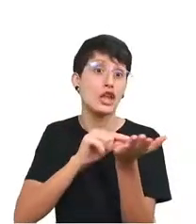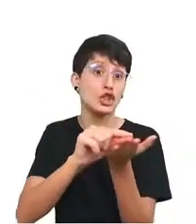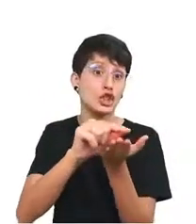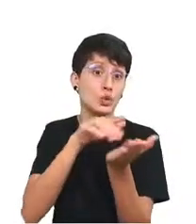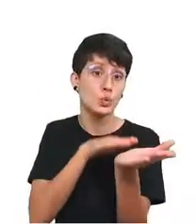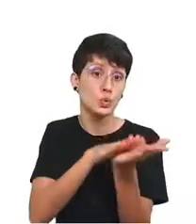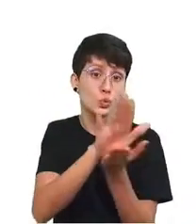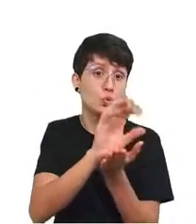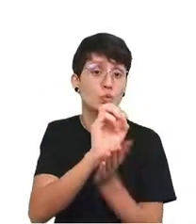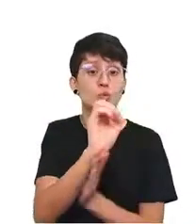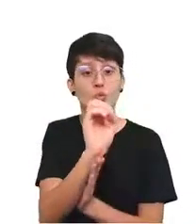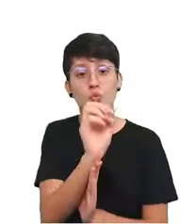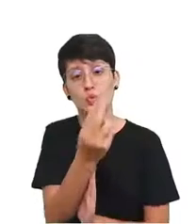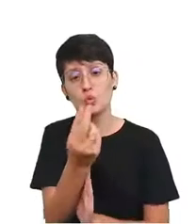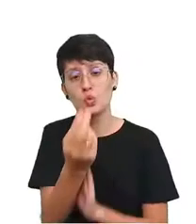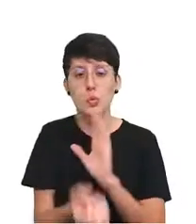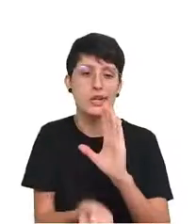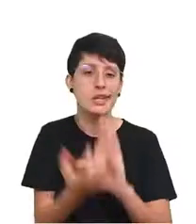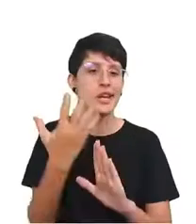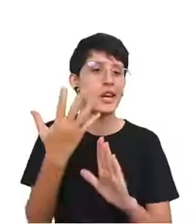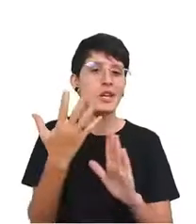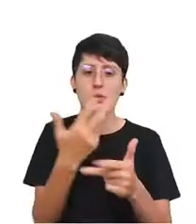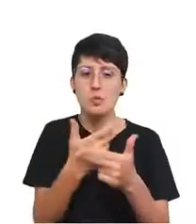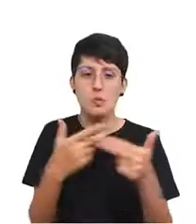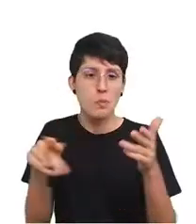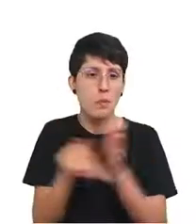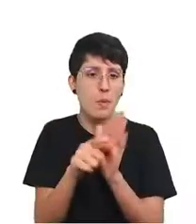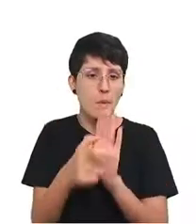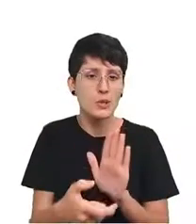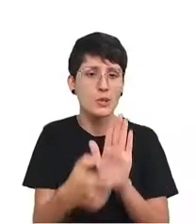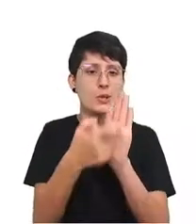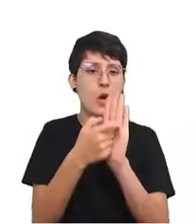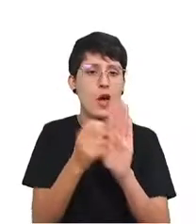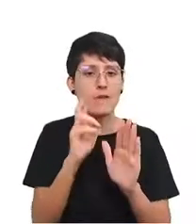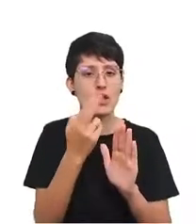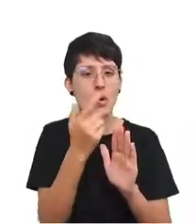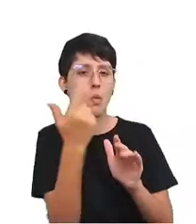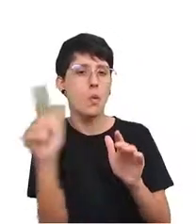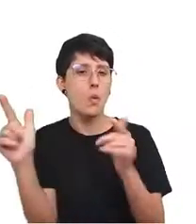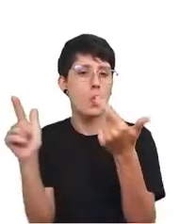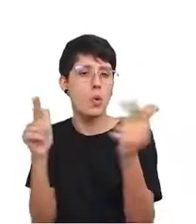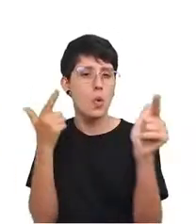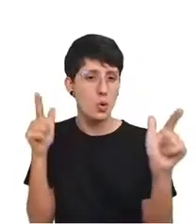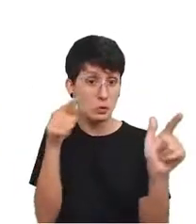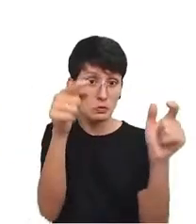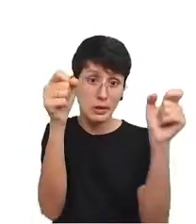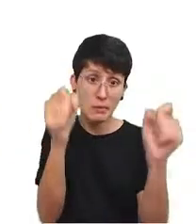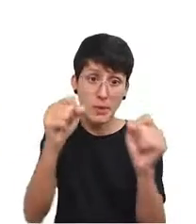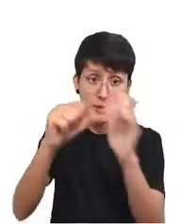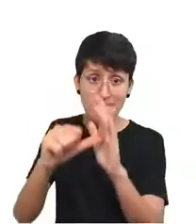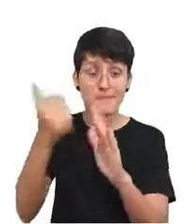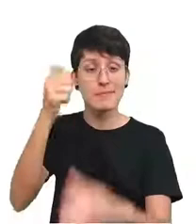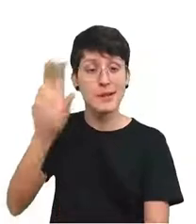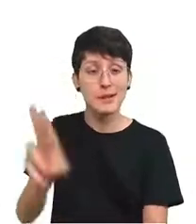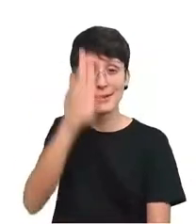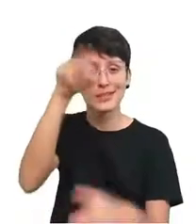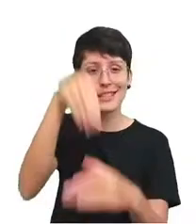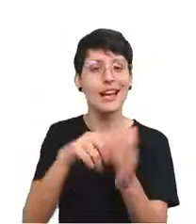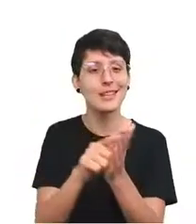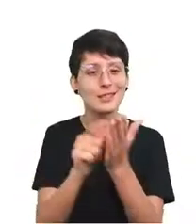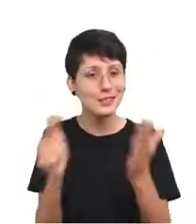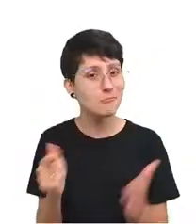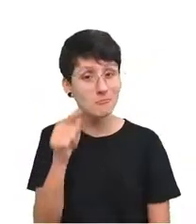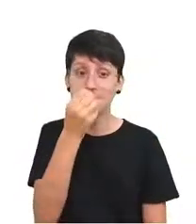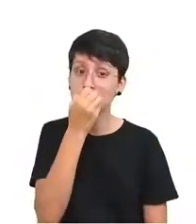algum pacote de software, algo assim, que você pode ser o primeiro a usar no jornalismo. Isso é bem